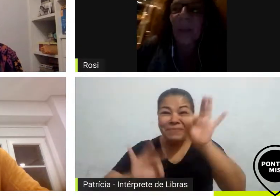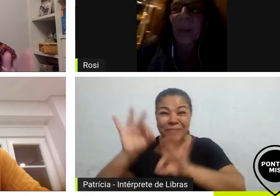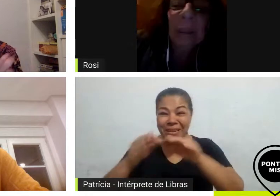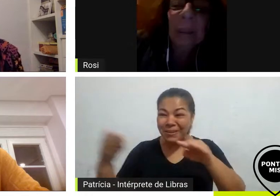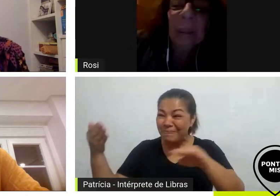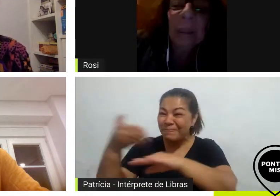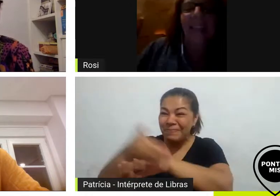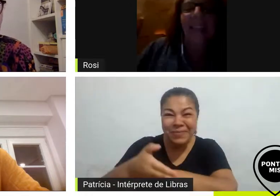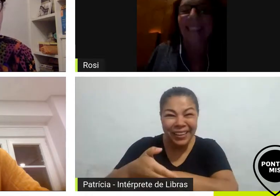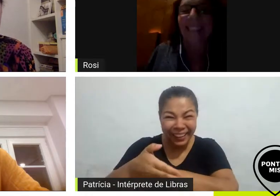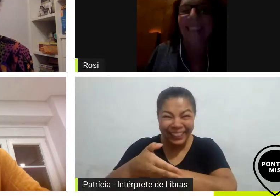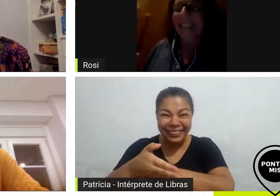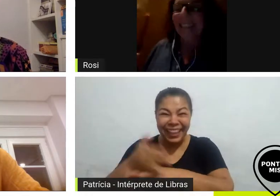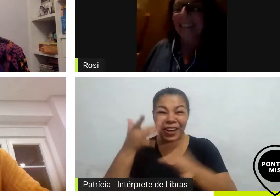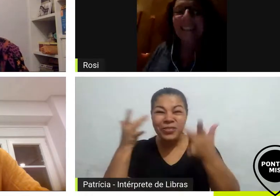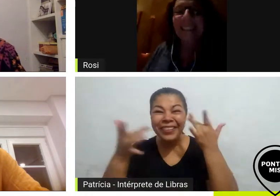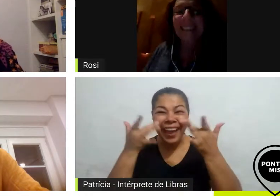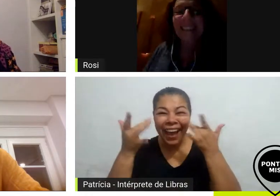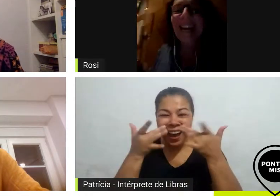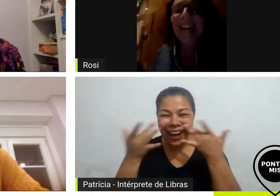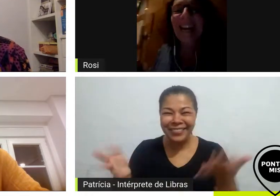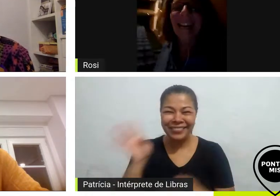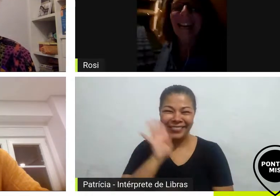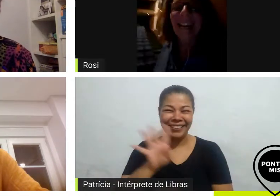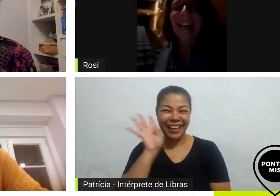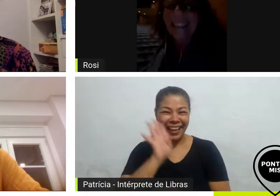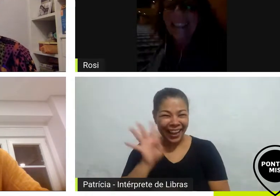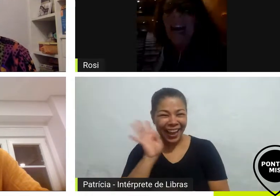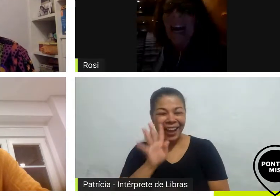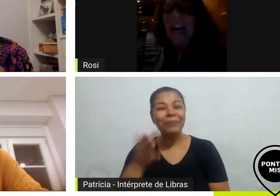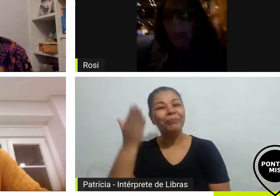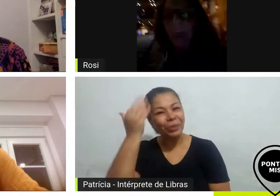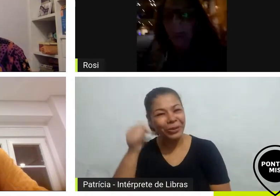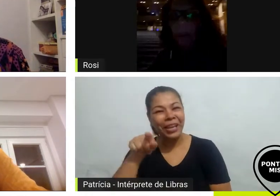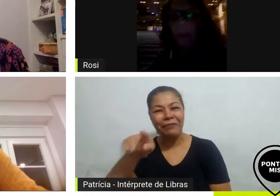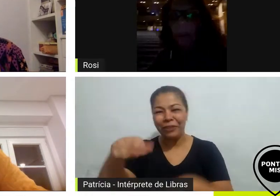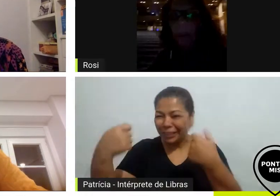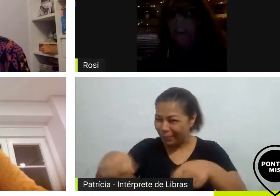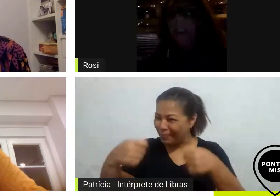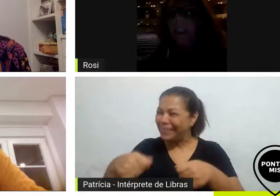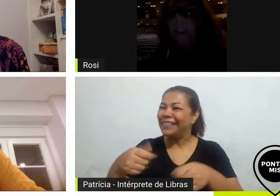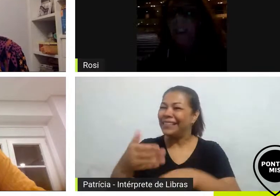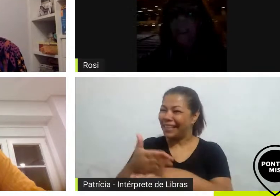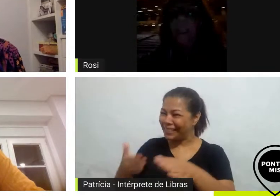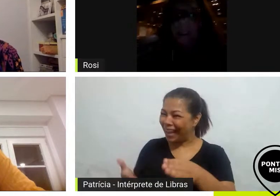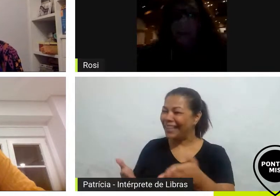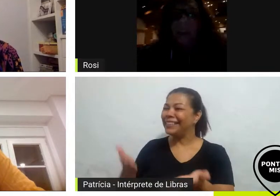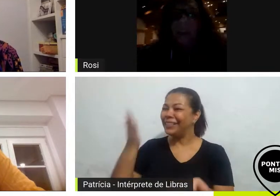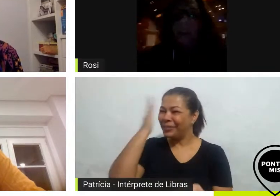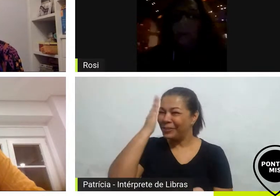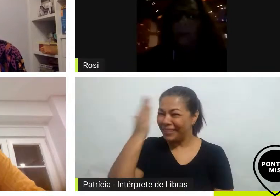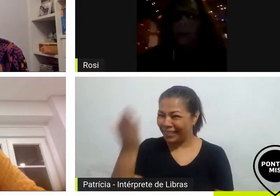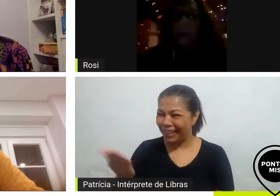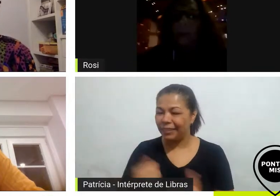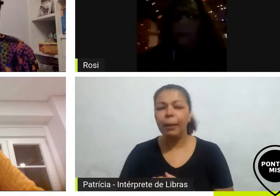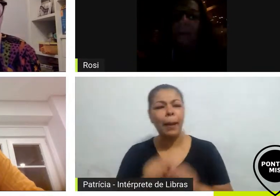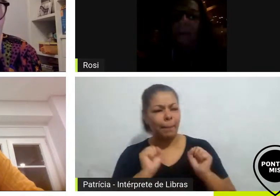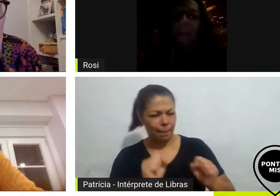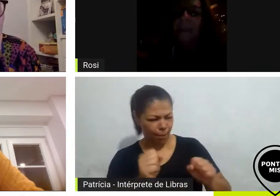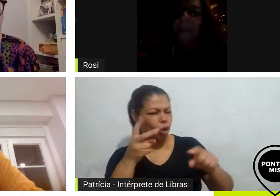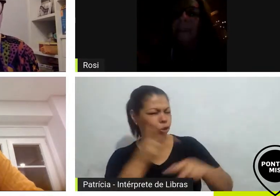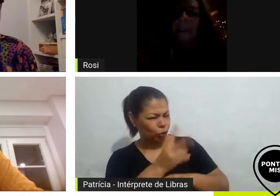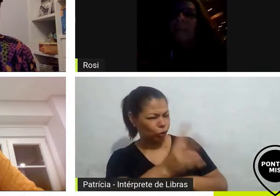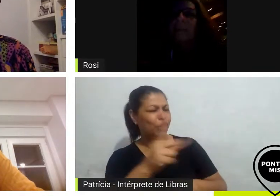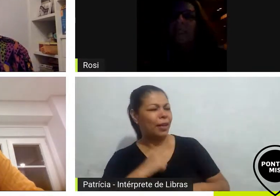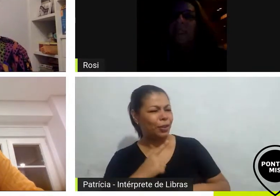eu só tenho uma última pergunta que eu sei que você precisa sair não mas pode eu vou descer ainda tem uns 5 minutinhos